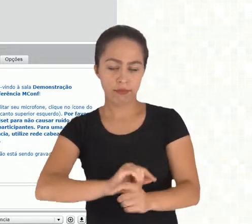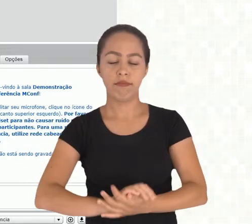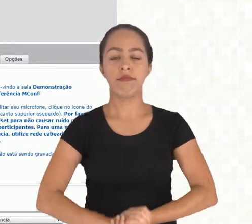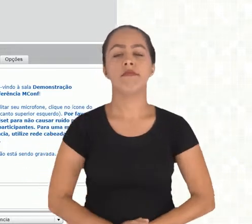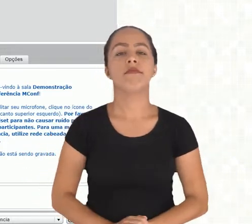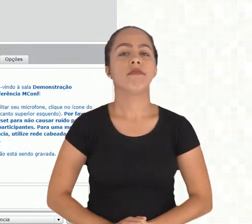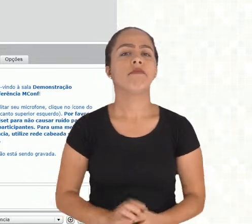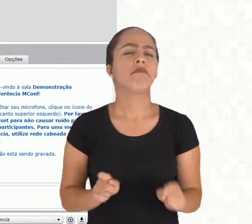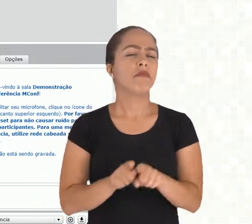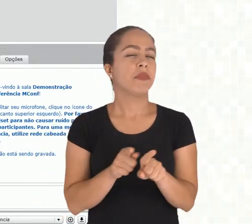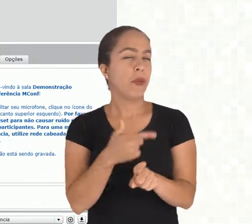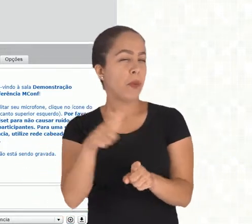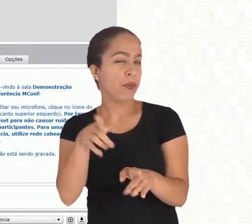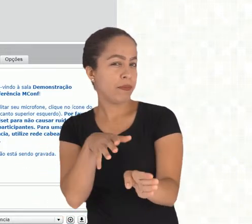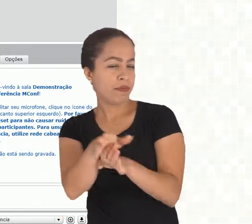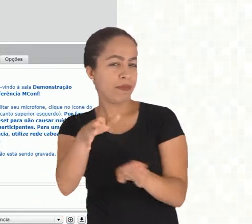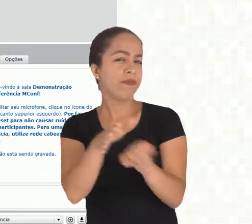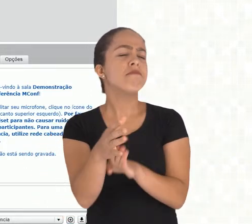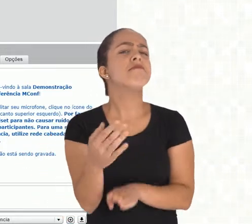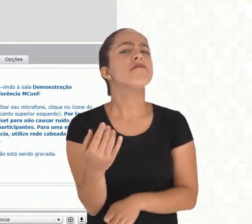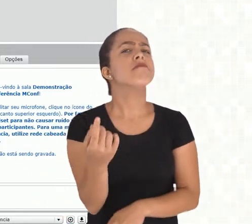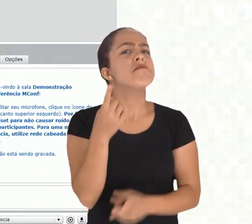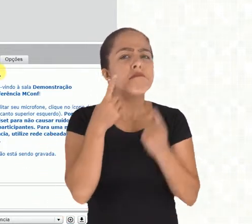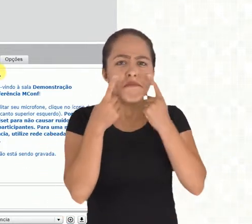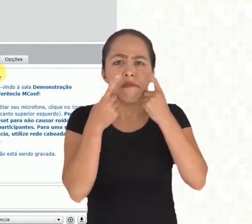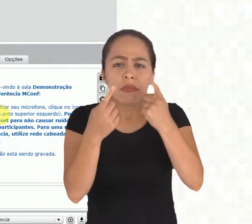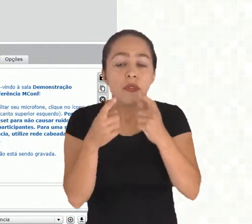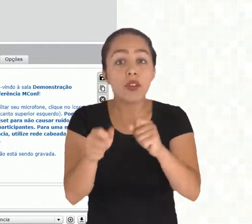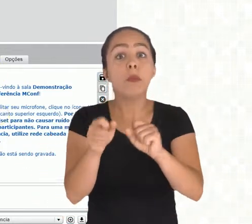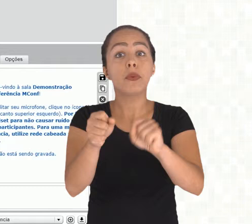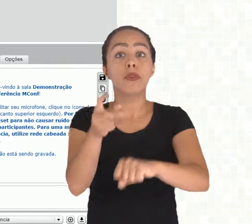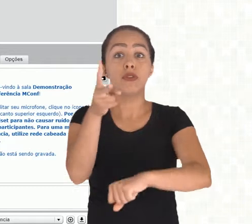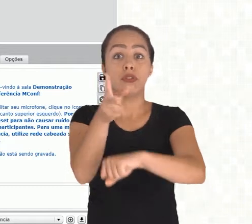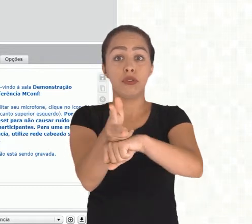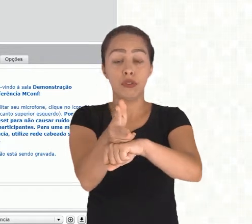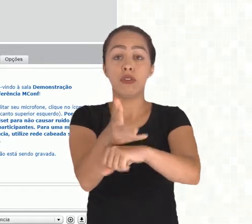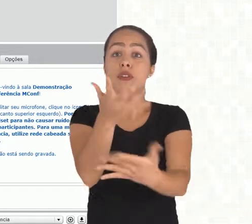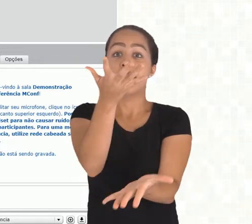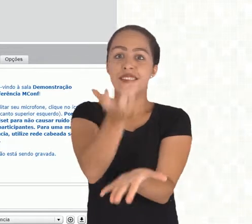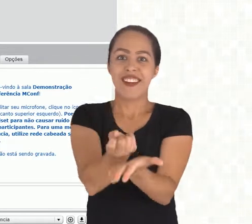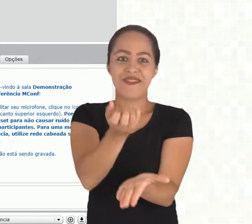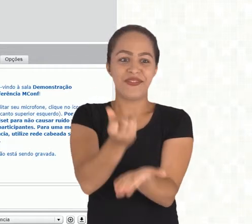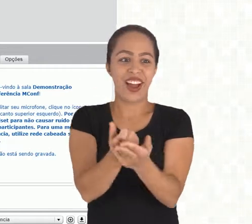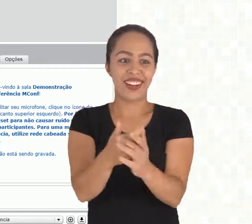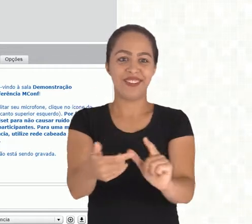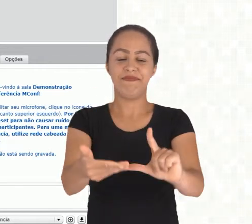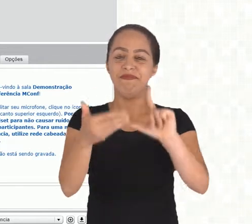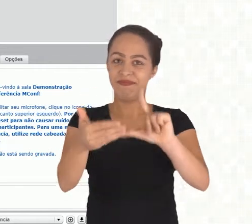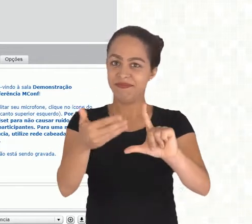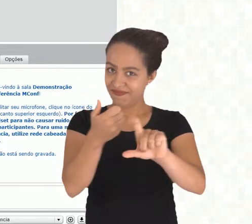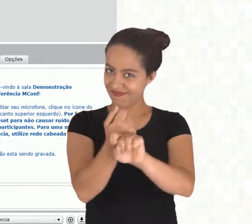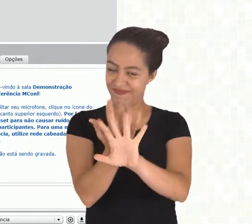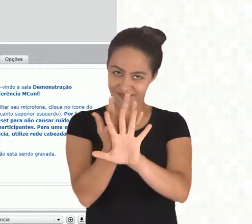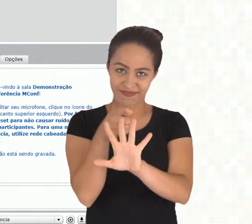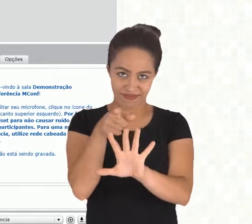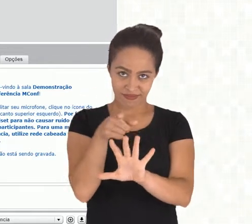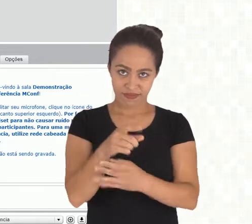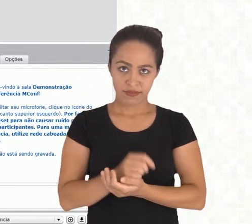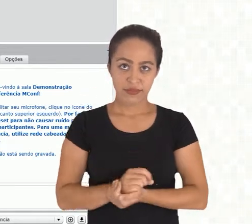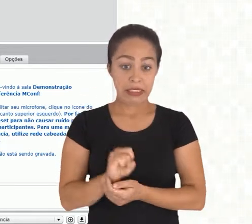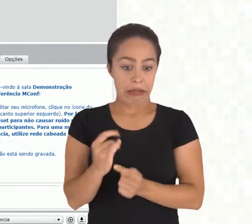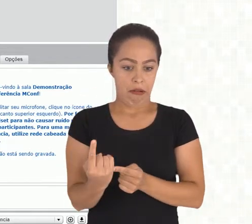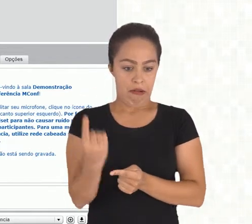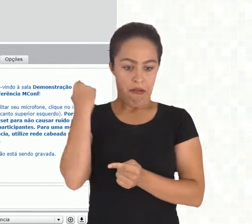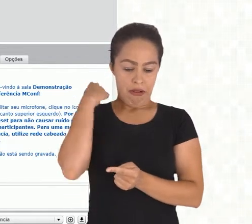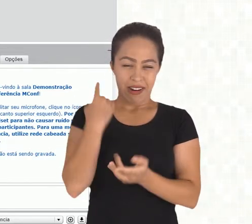Além disso, outras dicas bem interessantes aqui, é que você pode gravar essa sessão, se ela foi configurada para gravação quando o